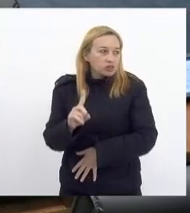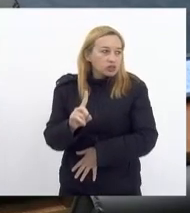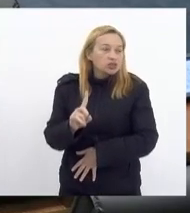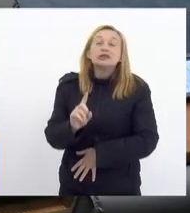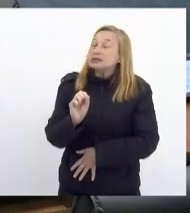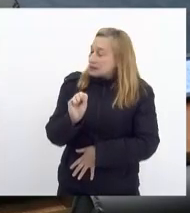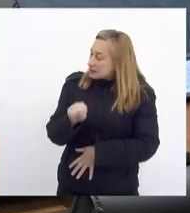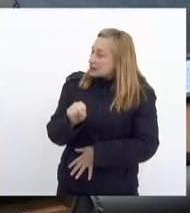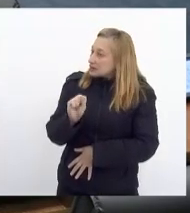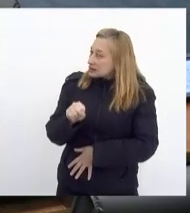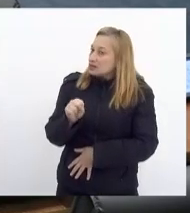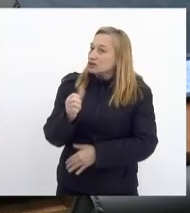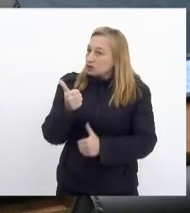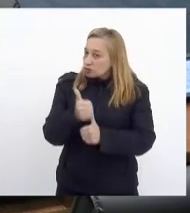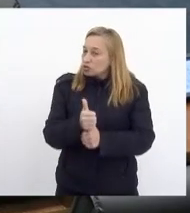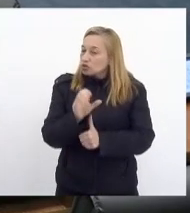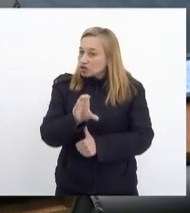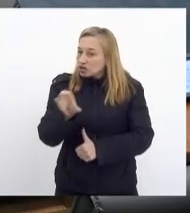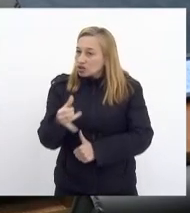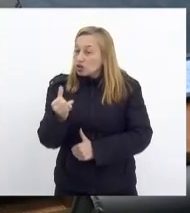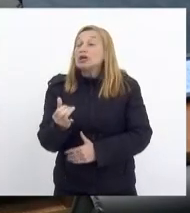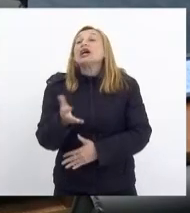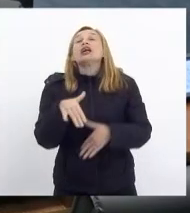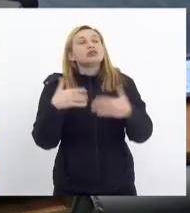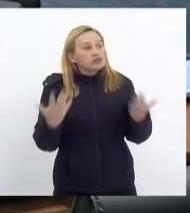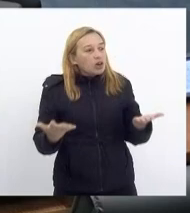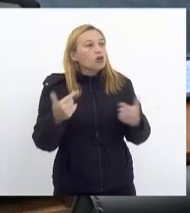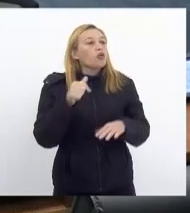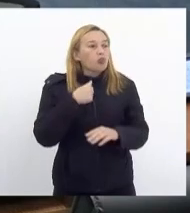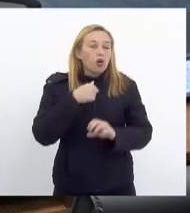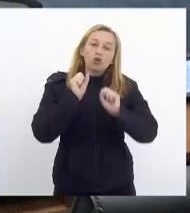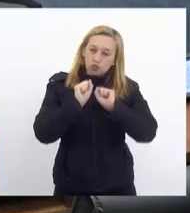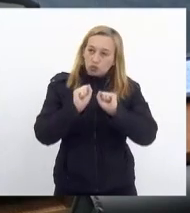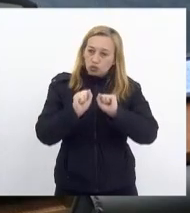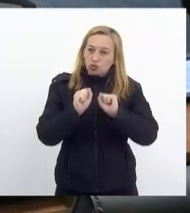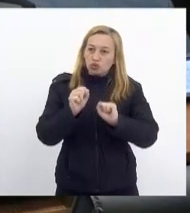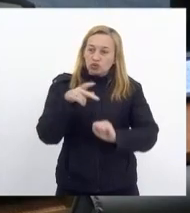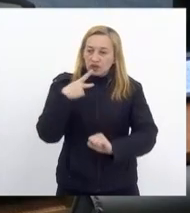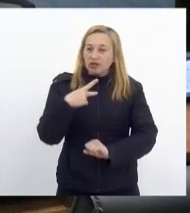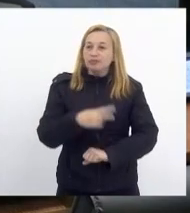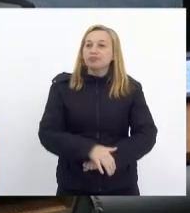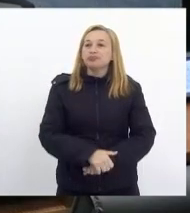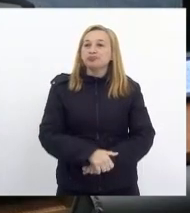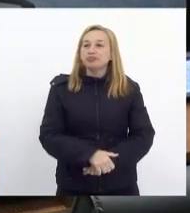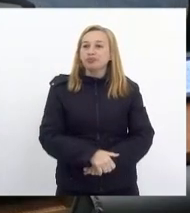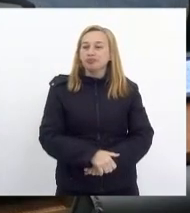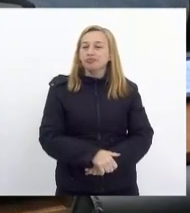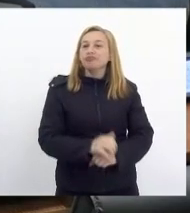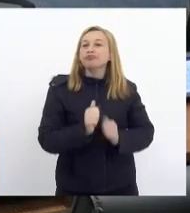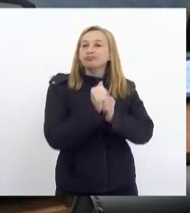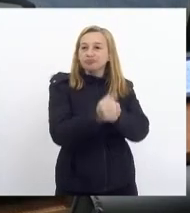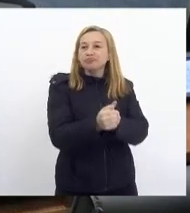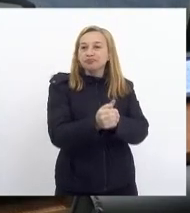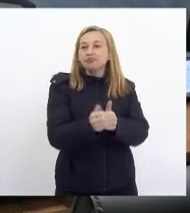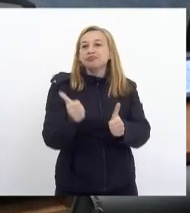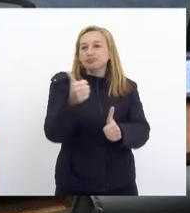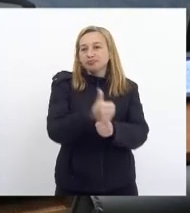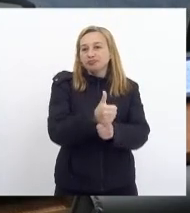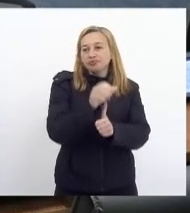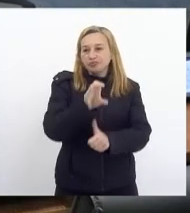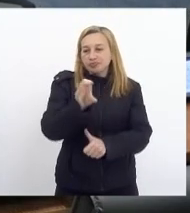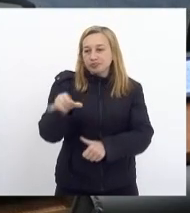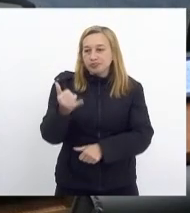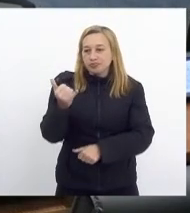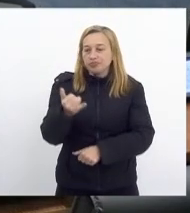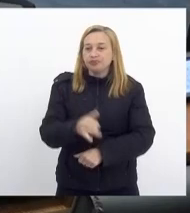substitutivo. Ah, bom, se for sobre o substitutivo, eu posso dar. Então, o meu parecer acompanha o substitutivo da